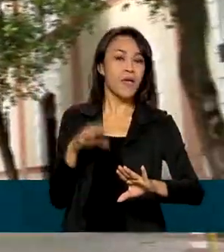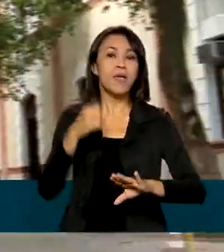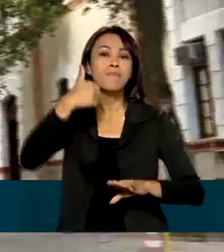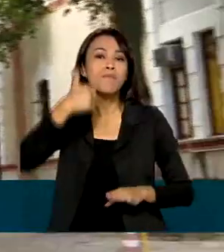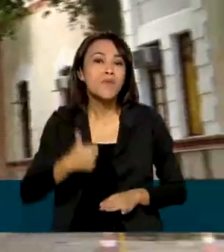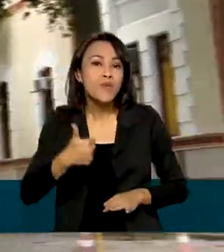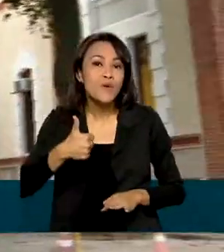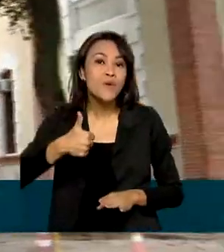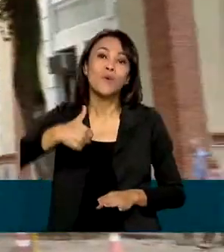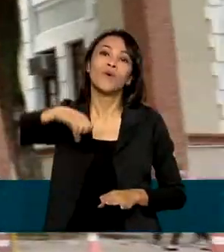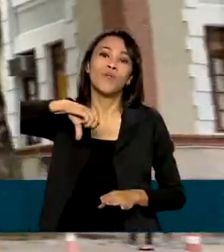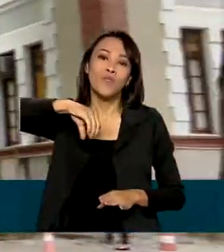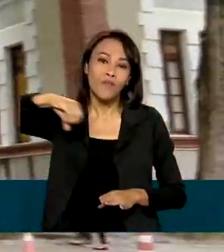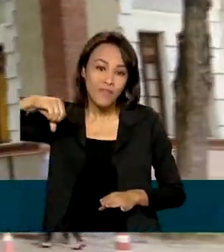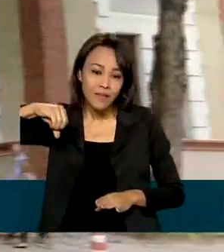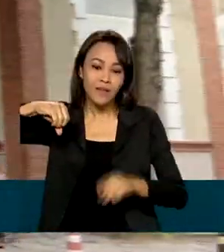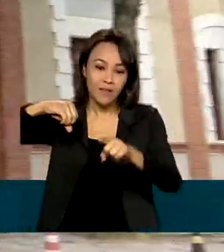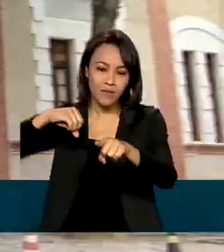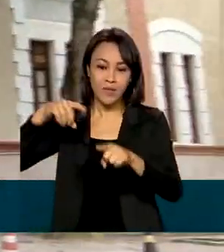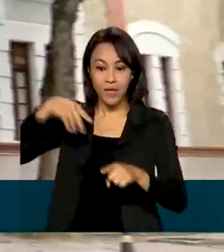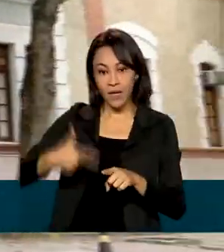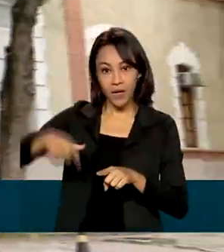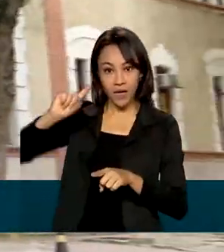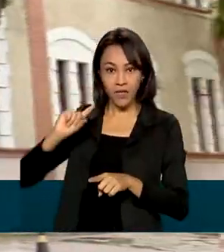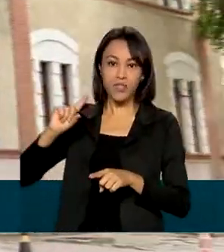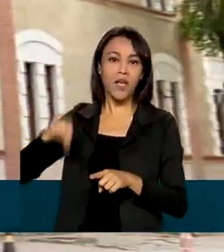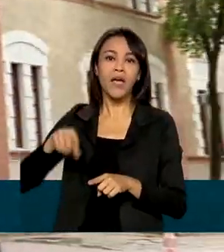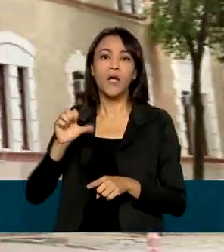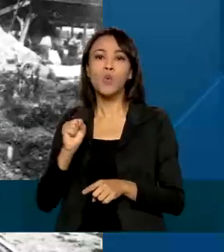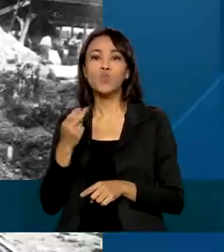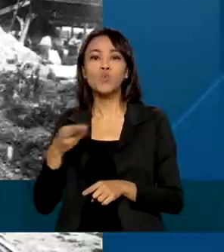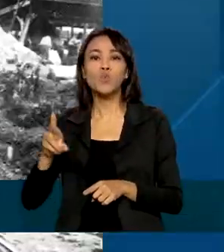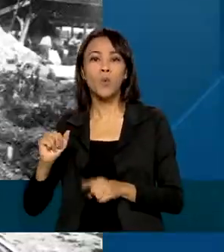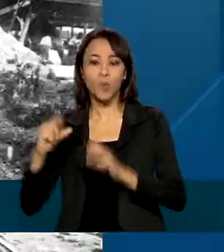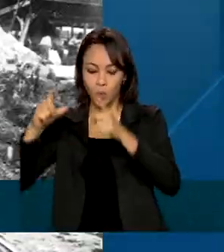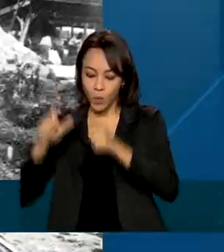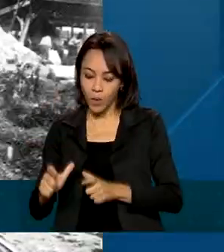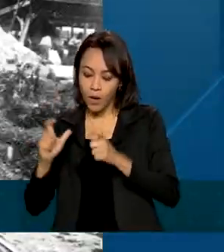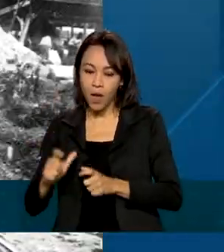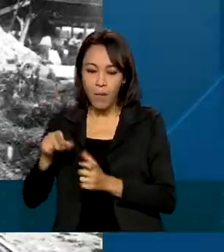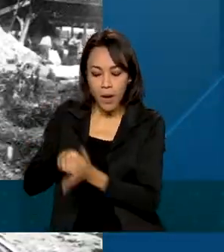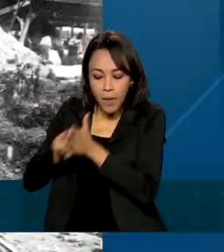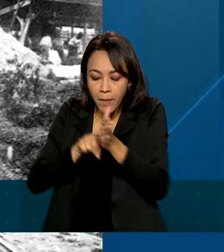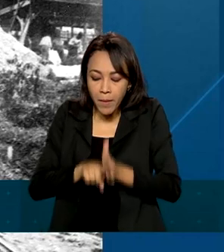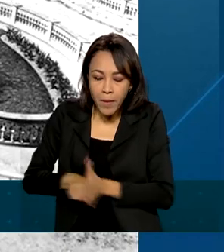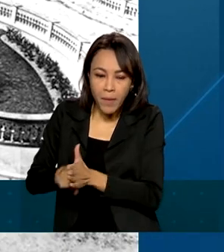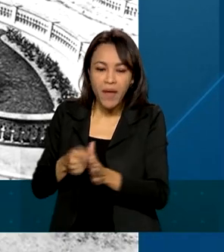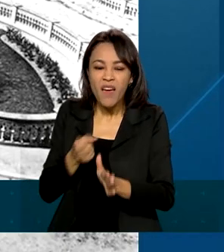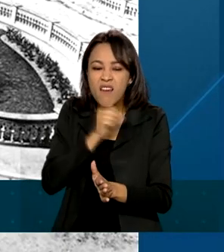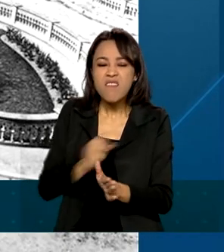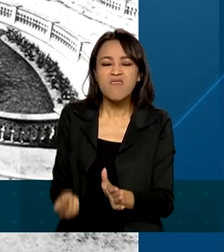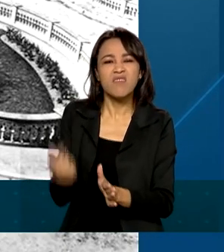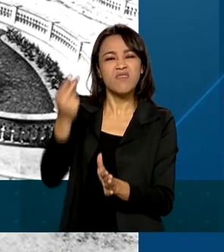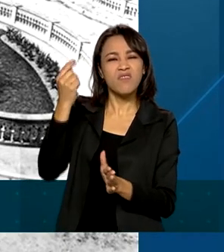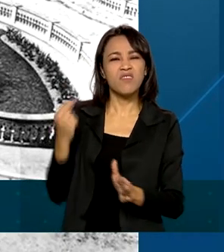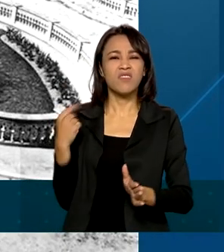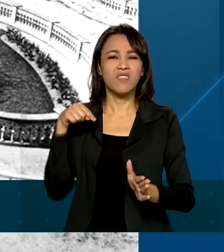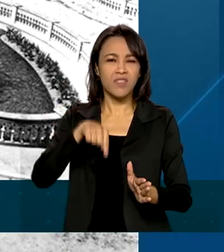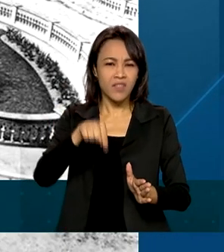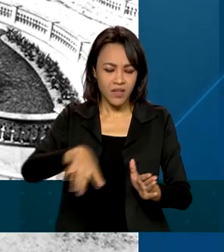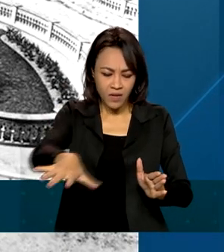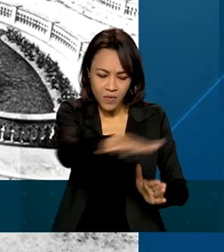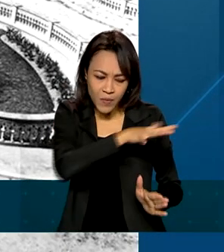1900 com o antigo Instituto Soroterápico Federal. A construção fazia parte da antiga fazenda de Manguinhos,